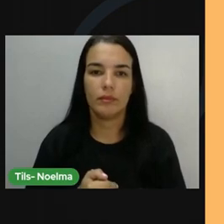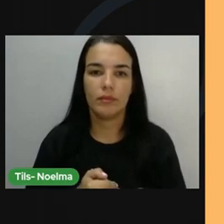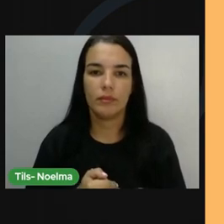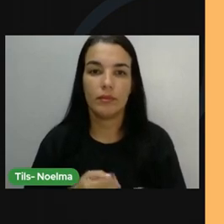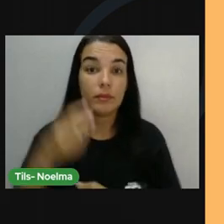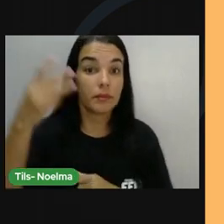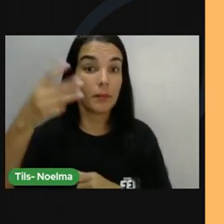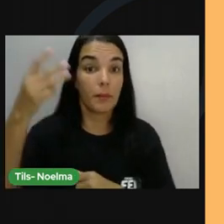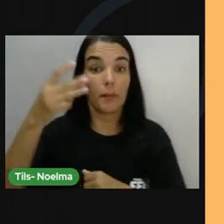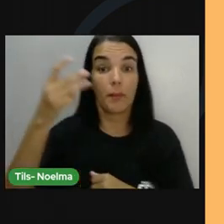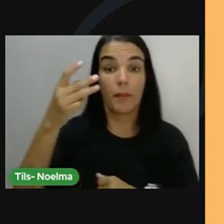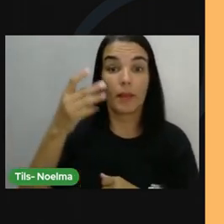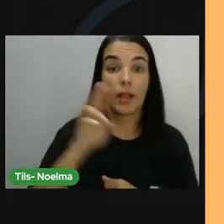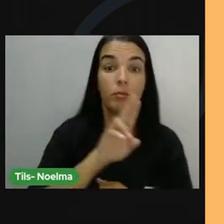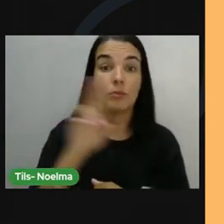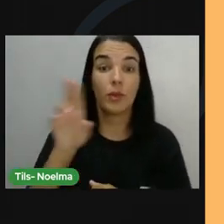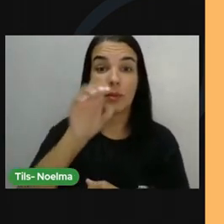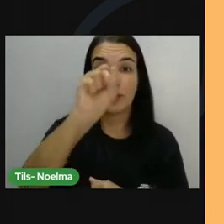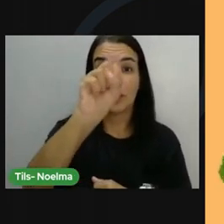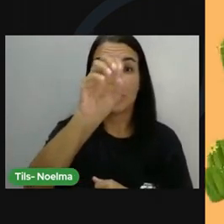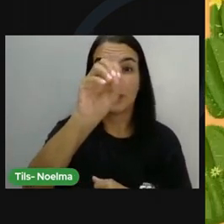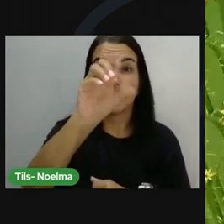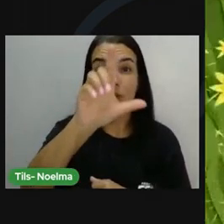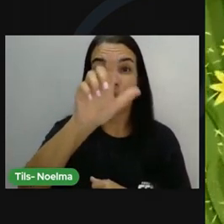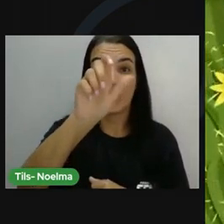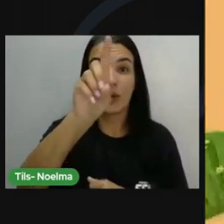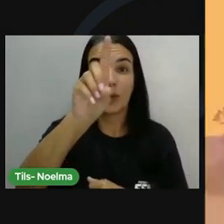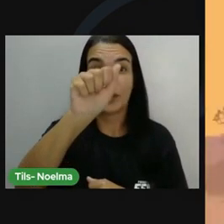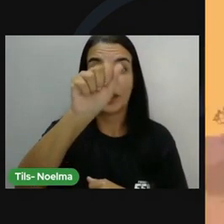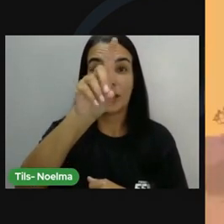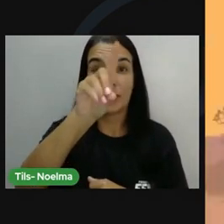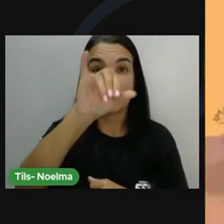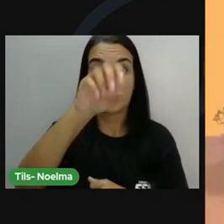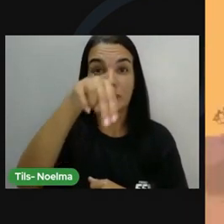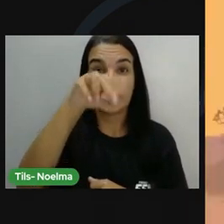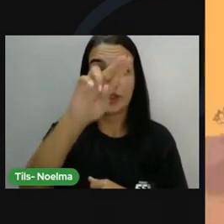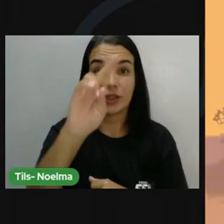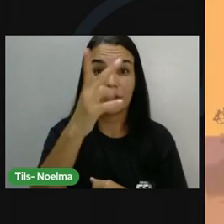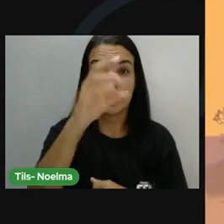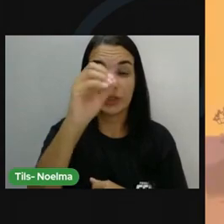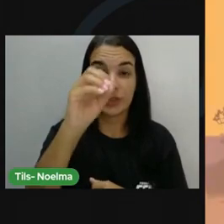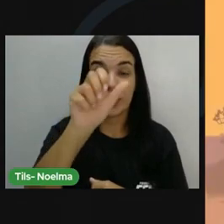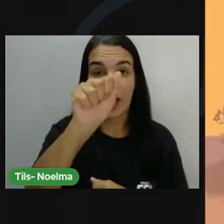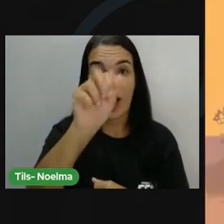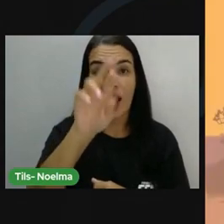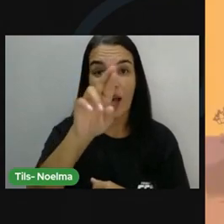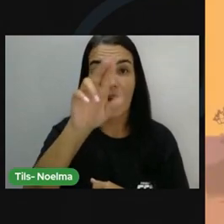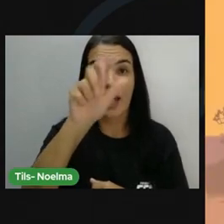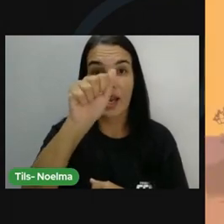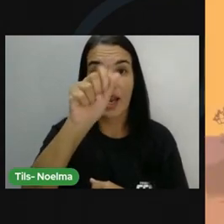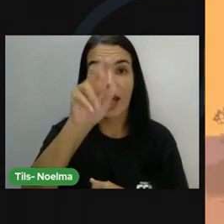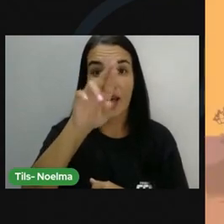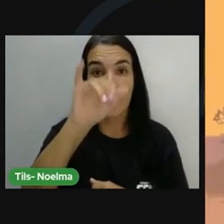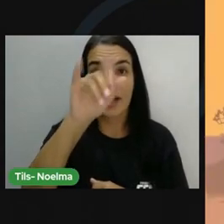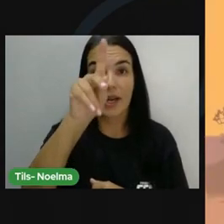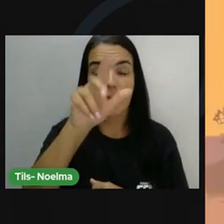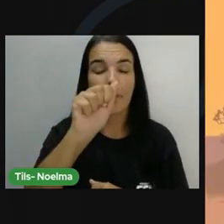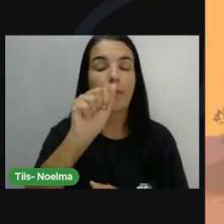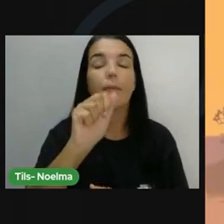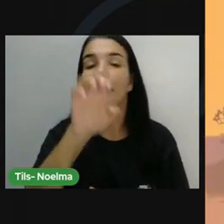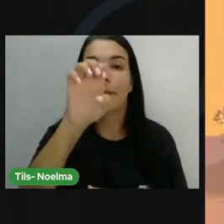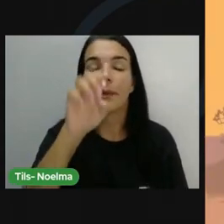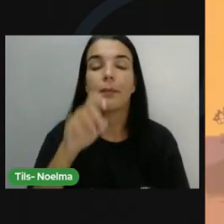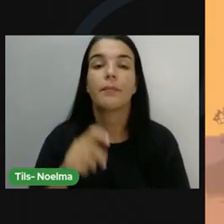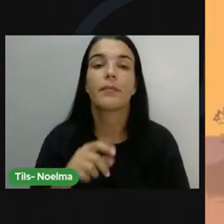3. Soldadinho do Araripe O soldadinho do Araripe é uma árvore que está em perigo crítico de